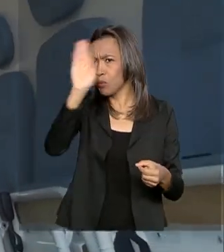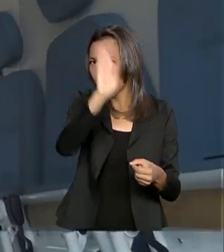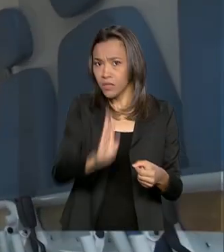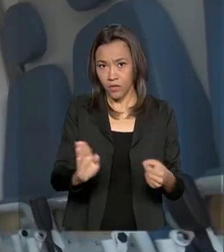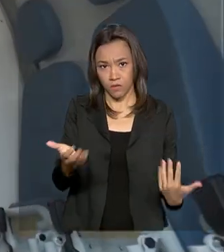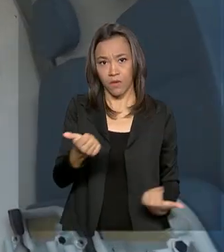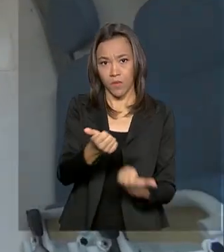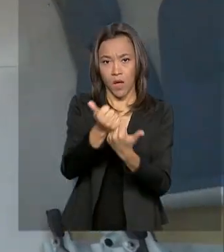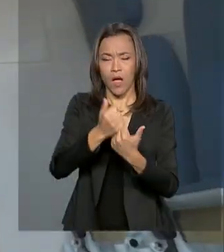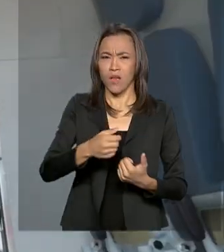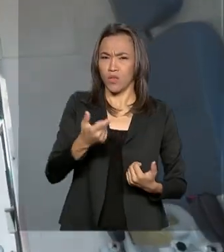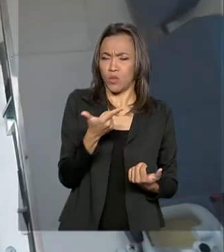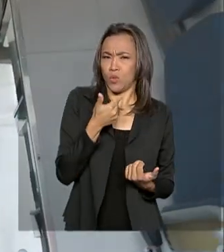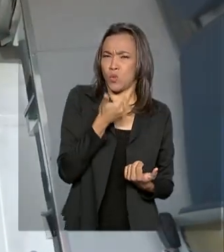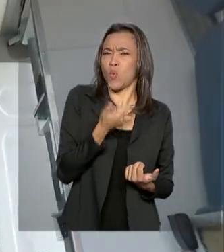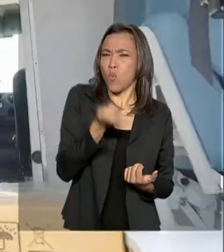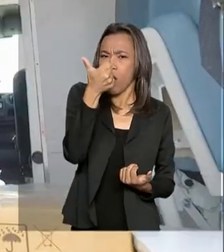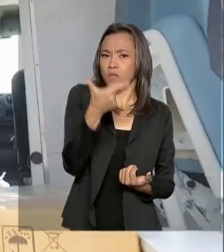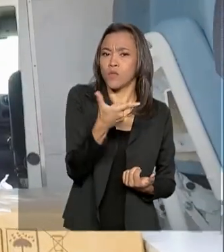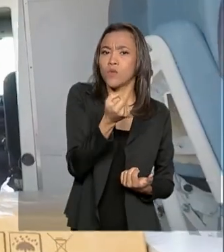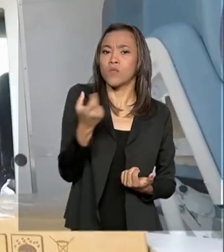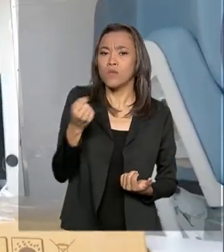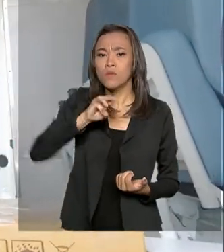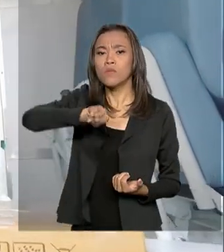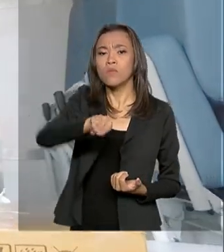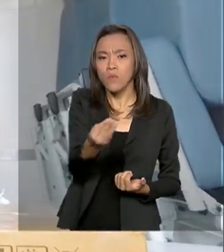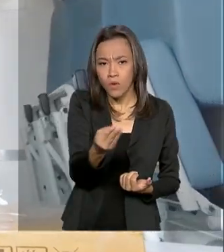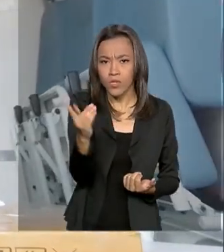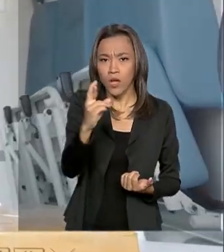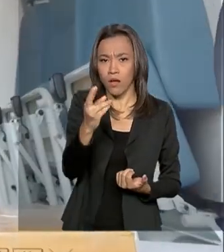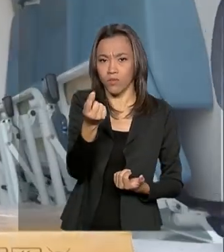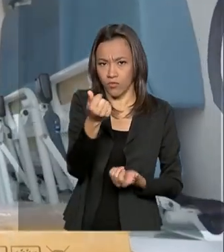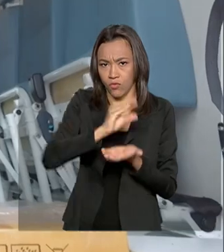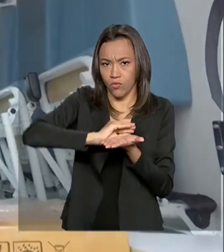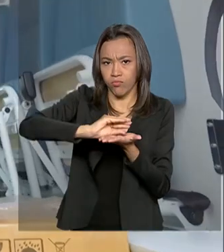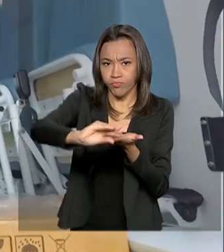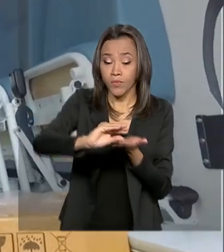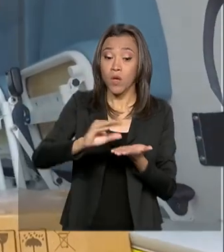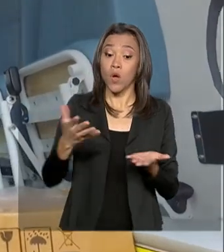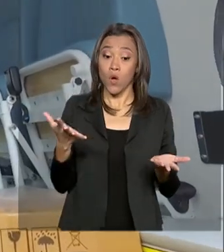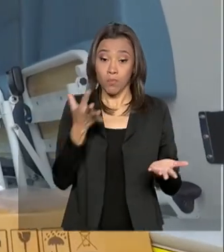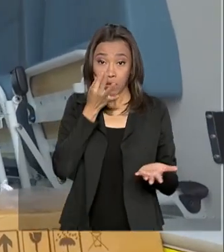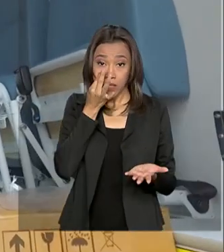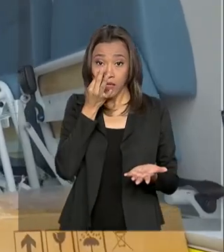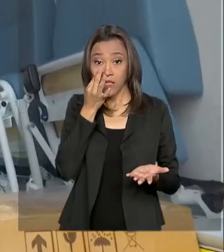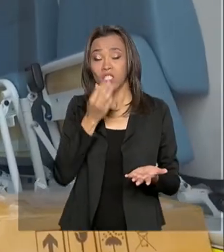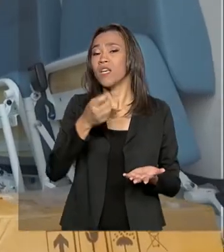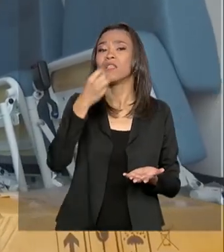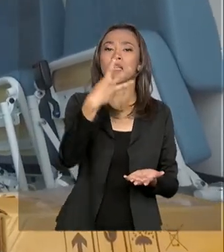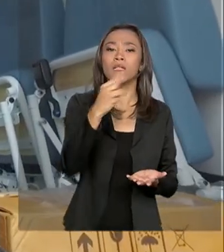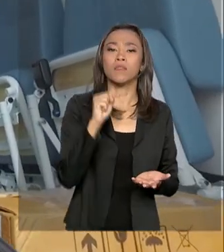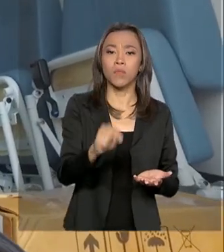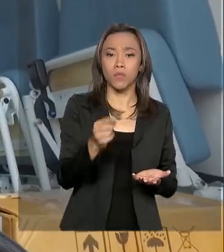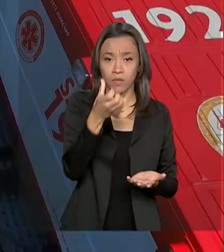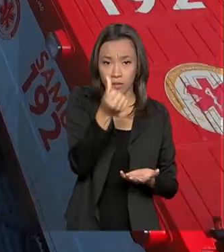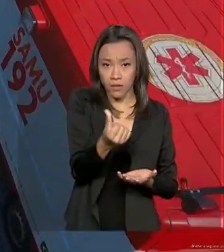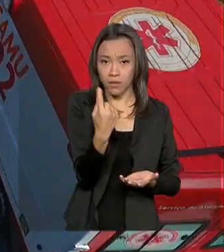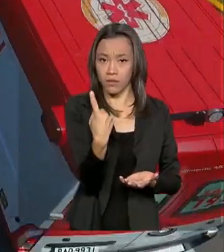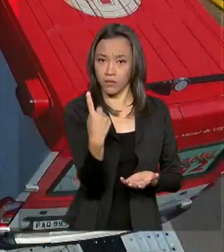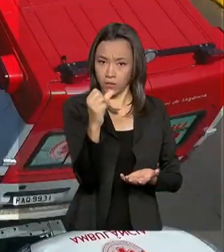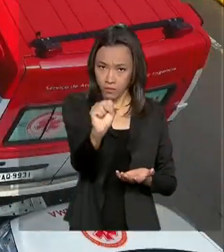investimento é de quase 200 milhões de reais. O SAMU está presente atualmente em 3.618